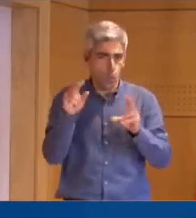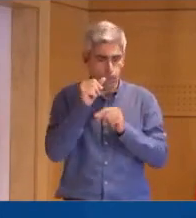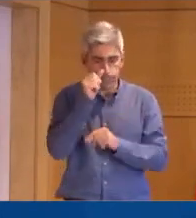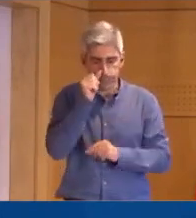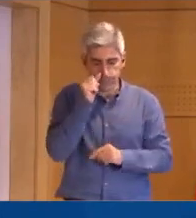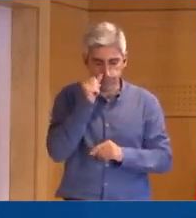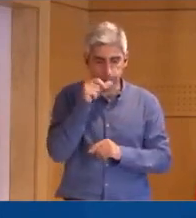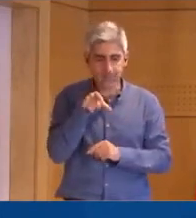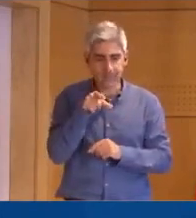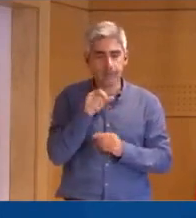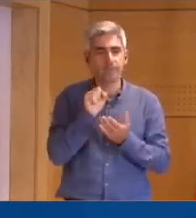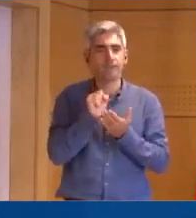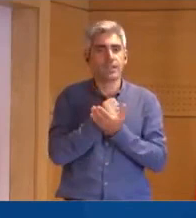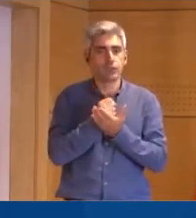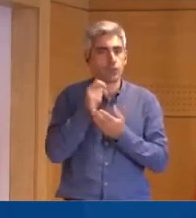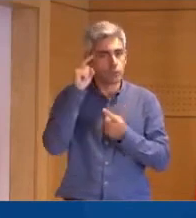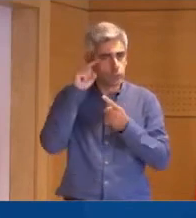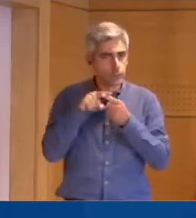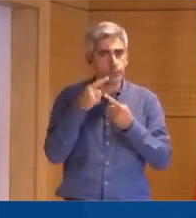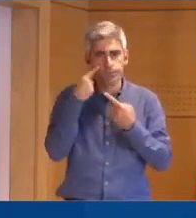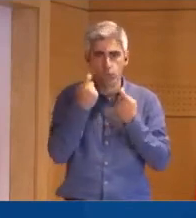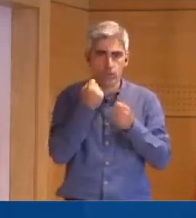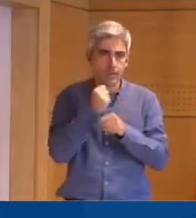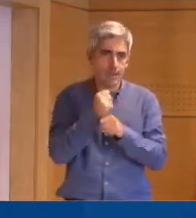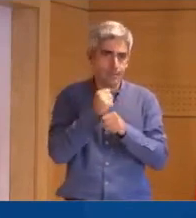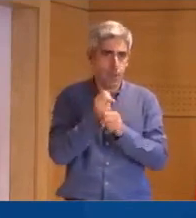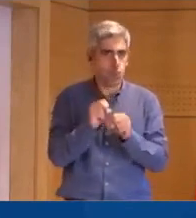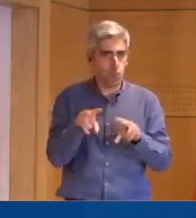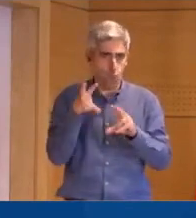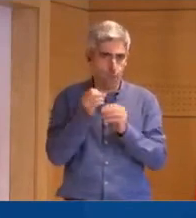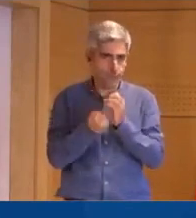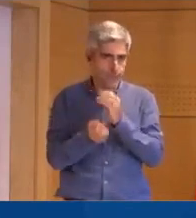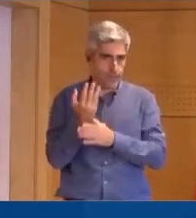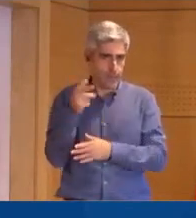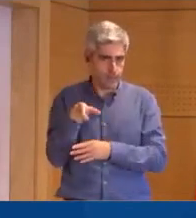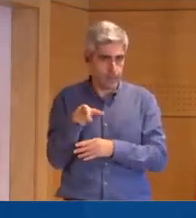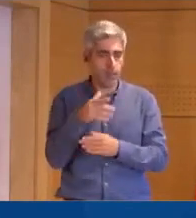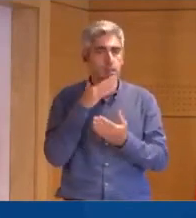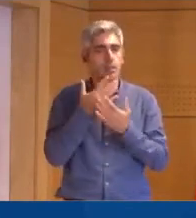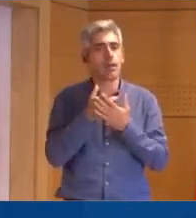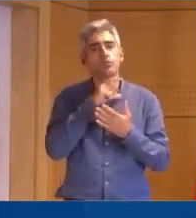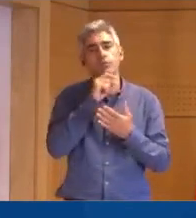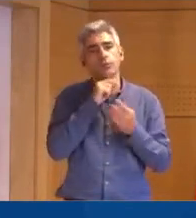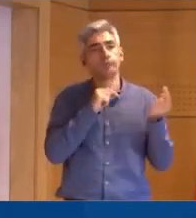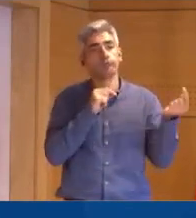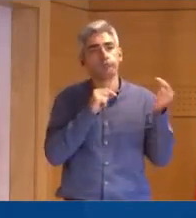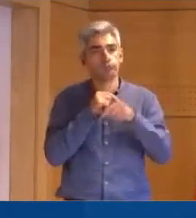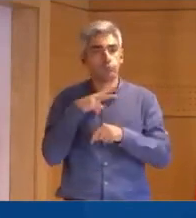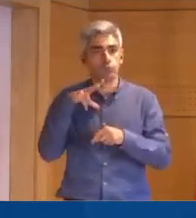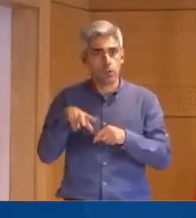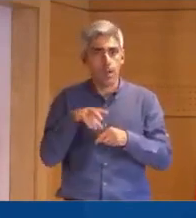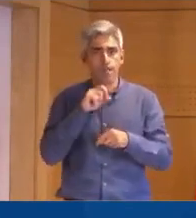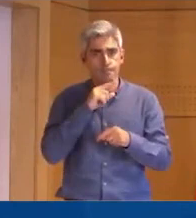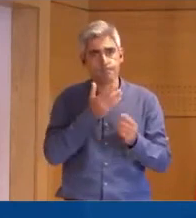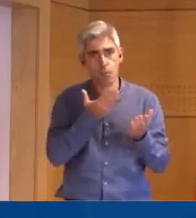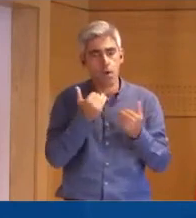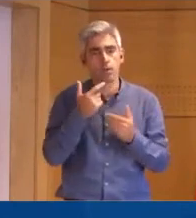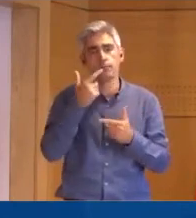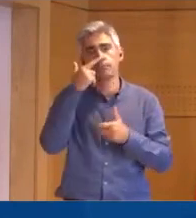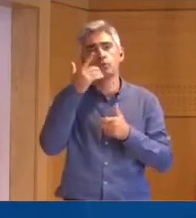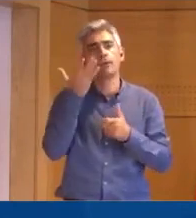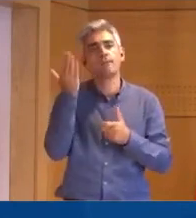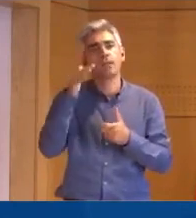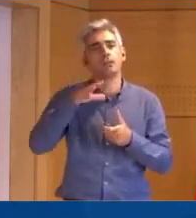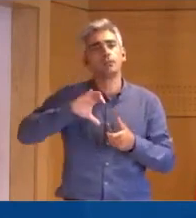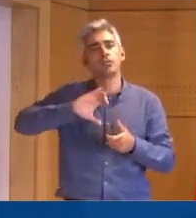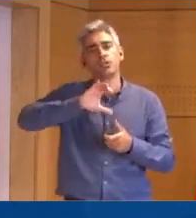concretamente o visto para a procura de trabalho, possibilitando assim a entrada em território português a nacionais de